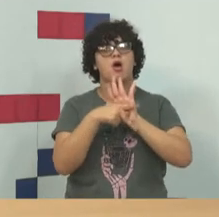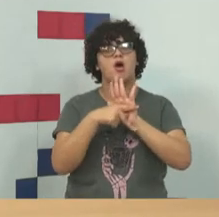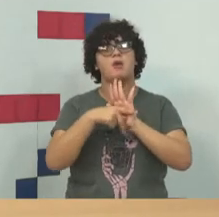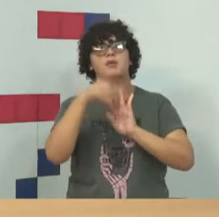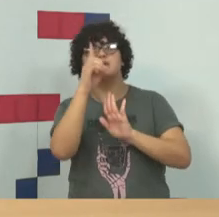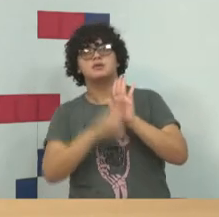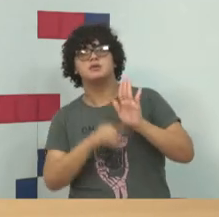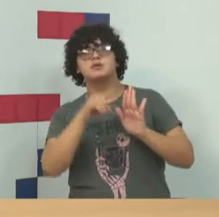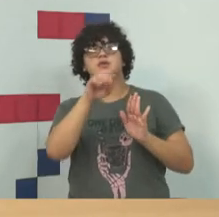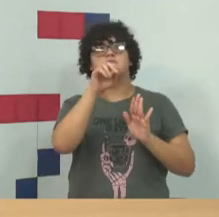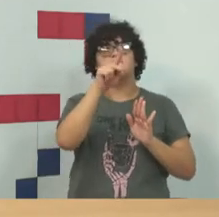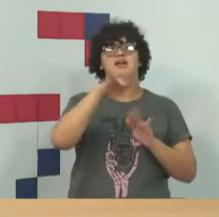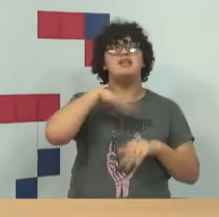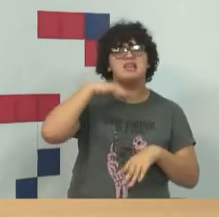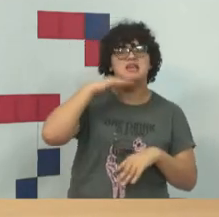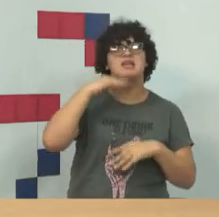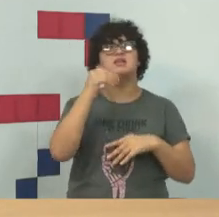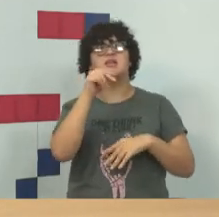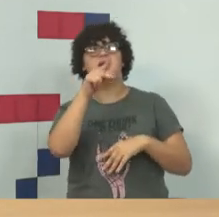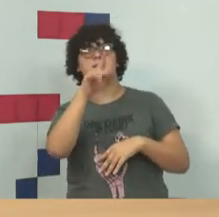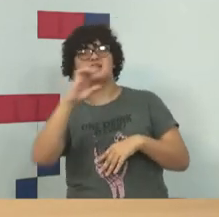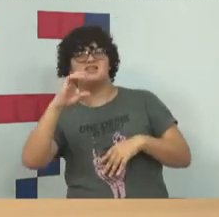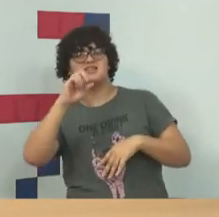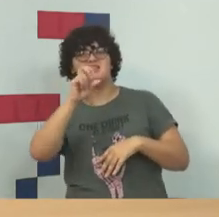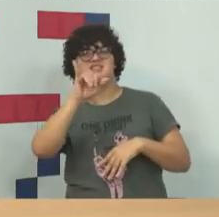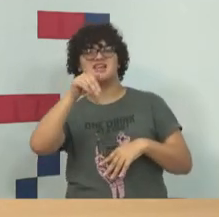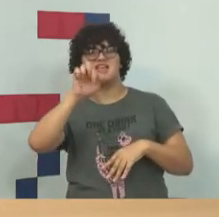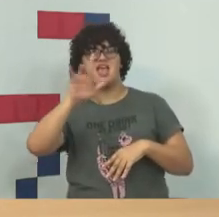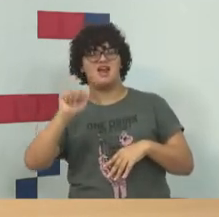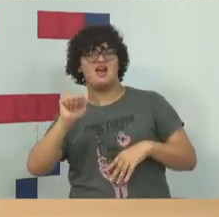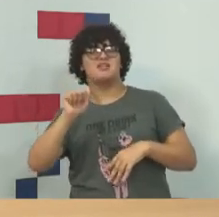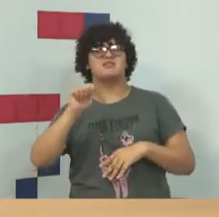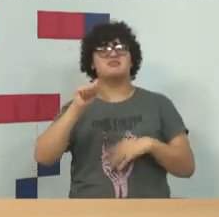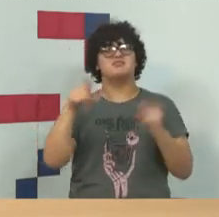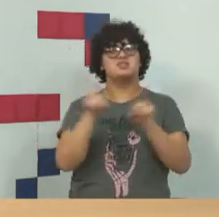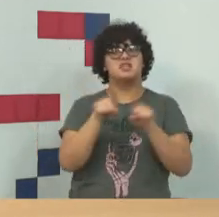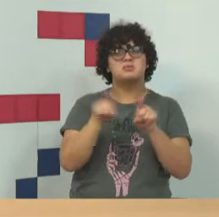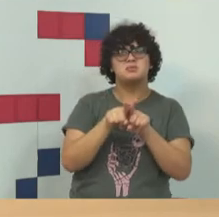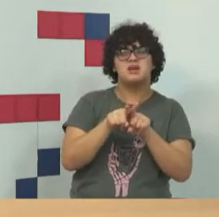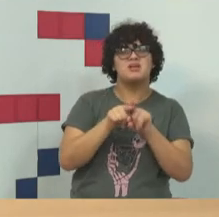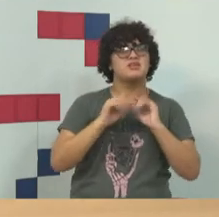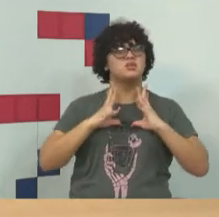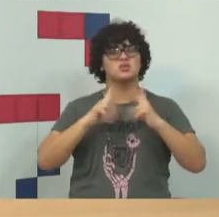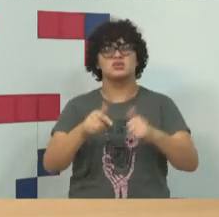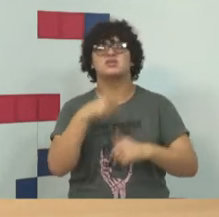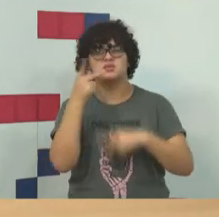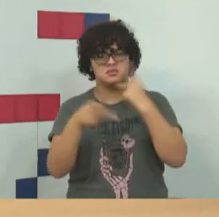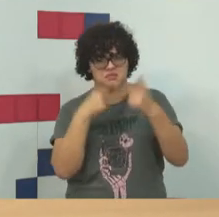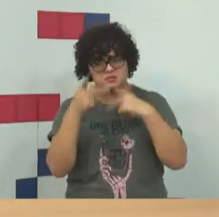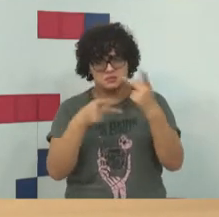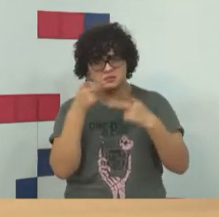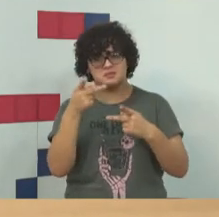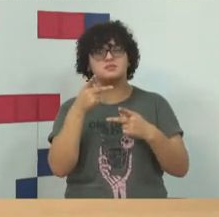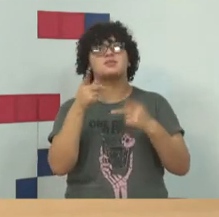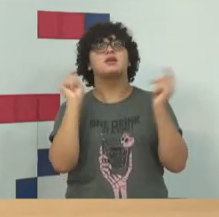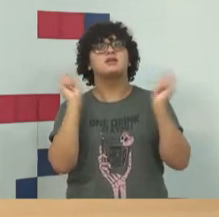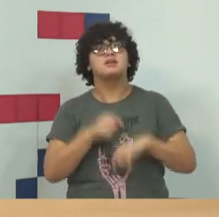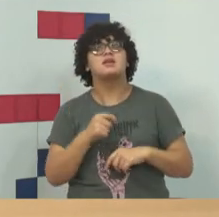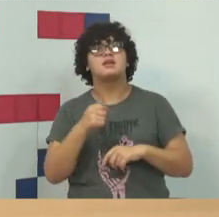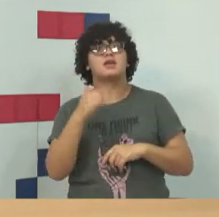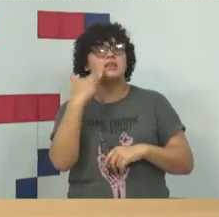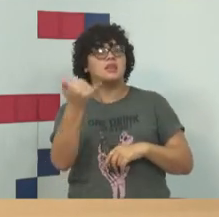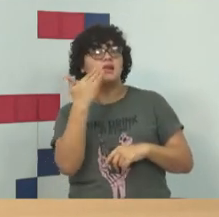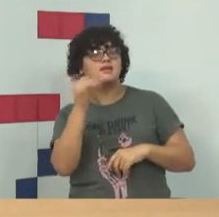Siqueira, Anitta, Neymar, tudo a gente fala nos nossos canais, é uma tentativa de fazer com que haja uma evolução,